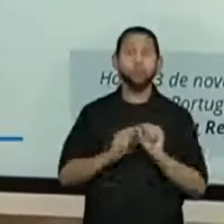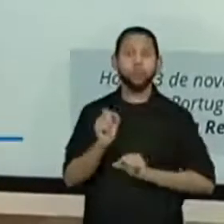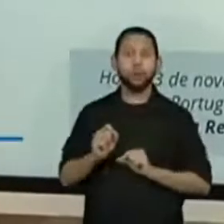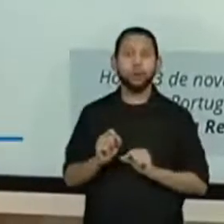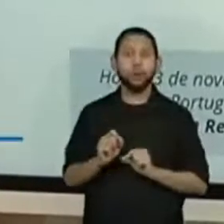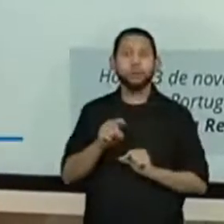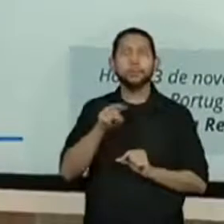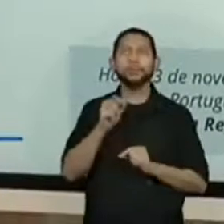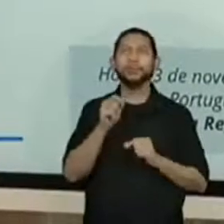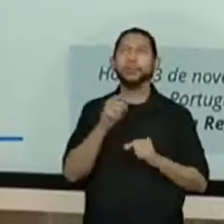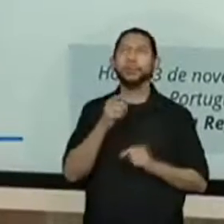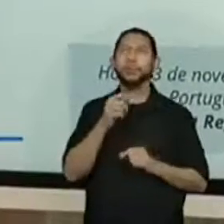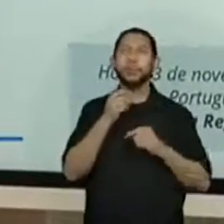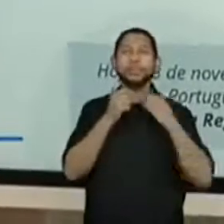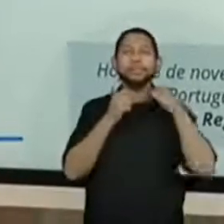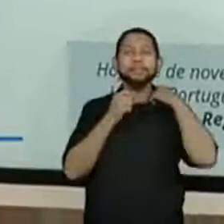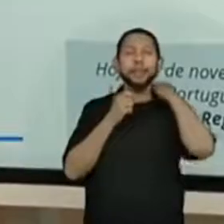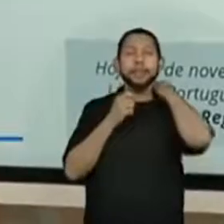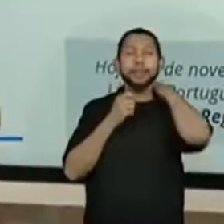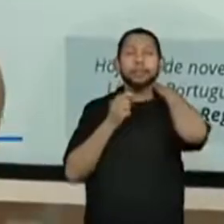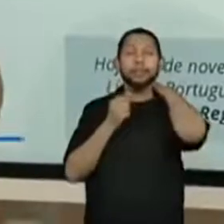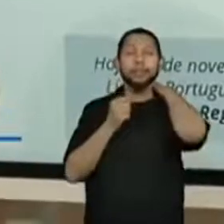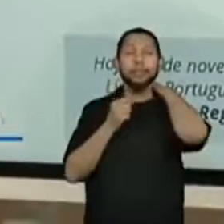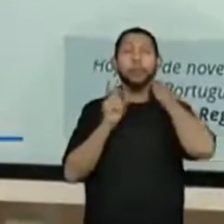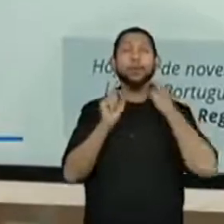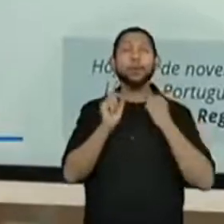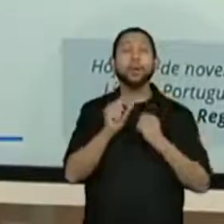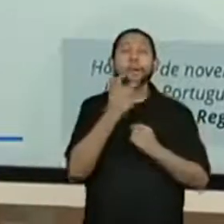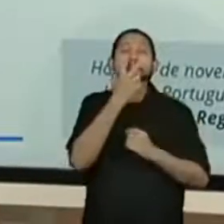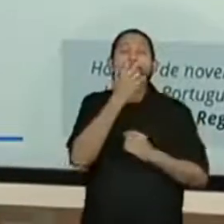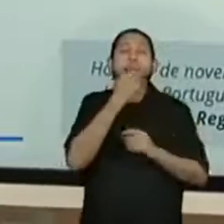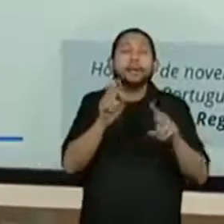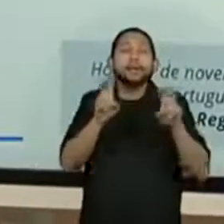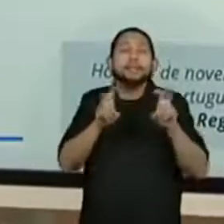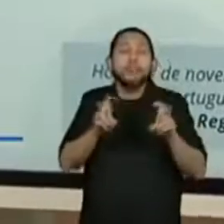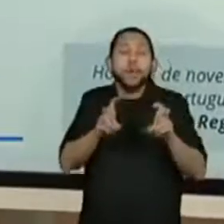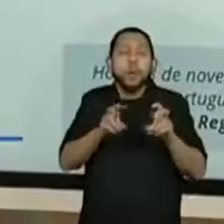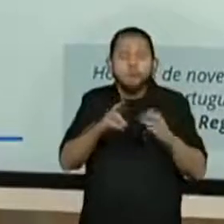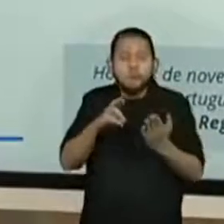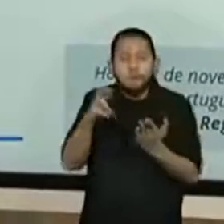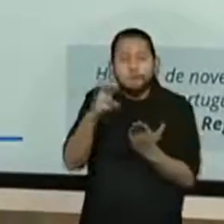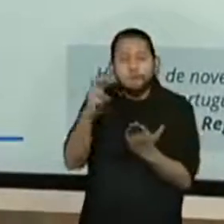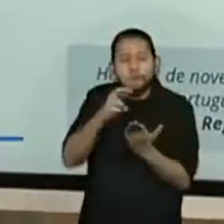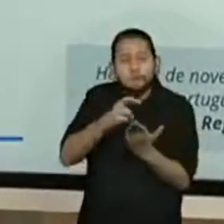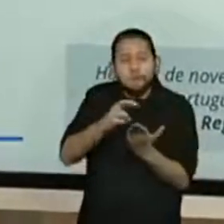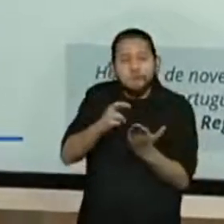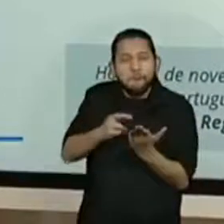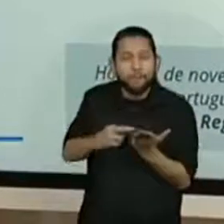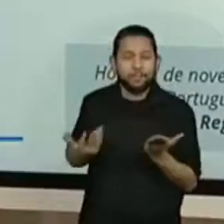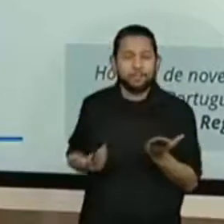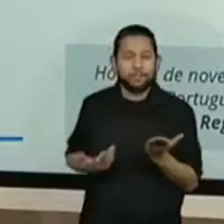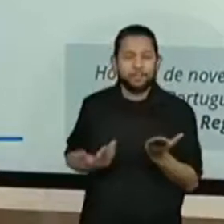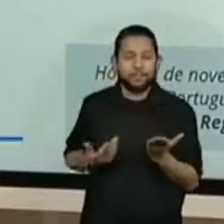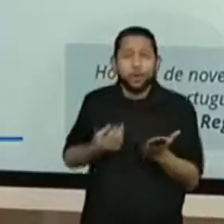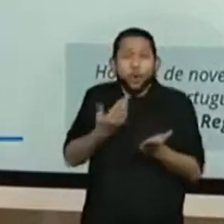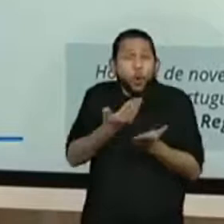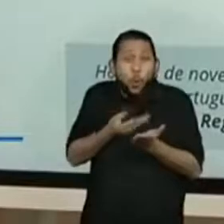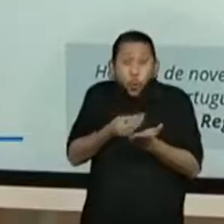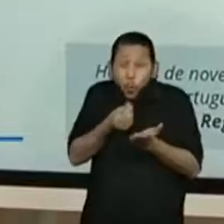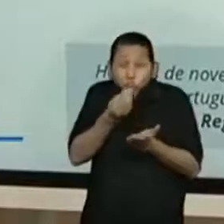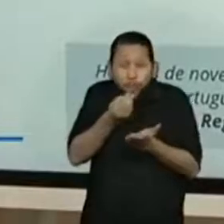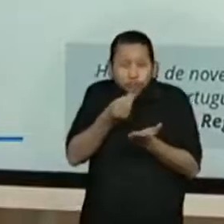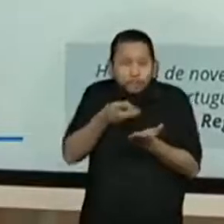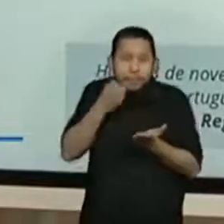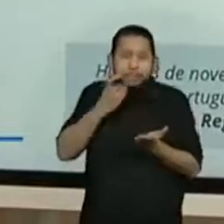fazermos aquele... Eu vou usar uma expressão engraçada, um pente fino. Para colher os errinhos que às vezes deixamos passar. E é dessa